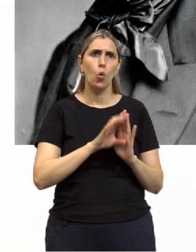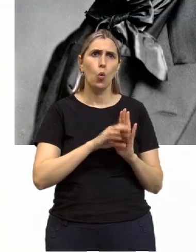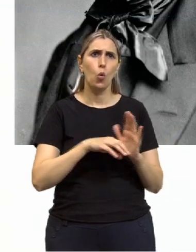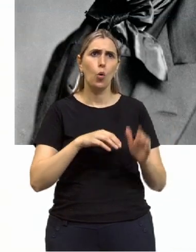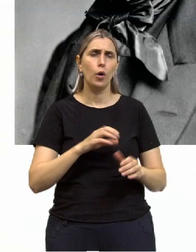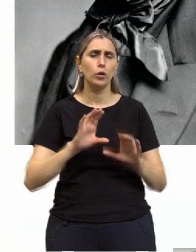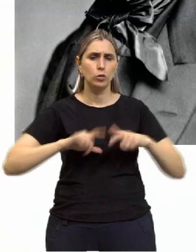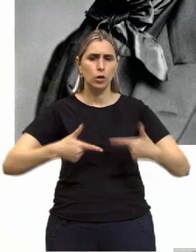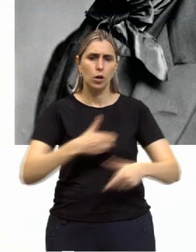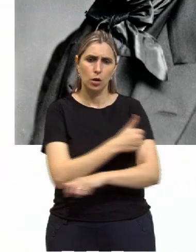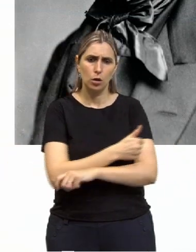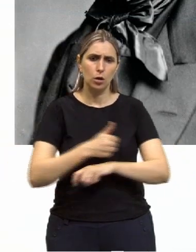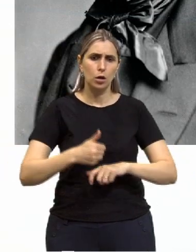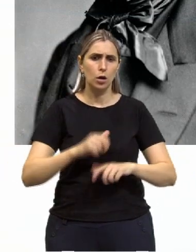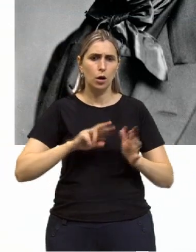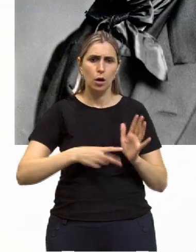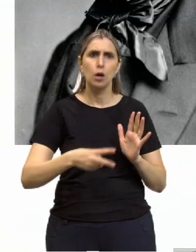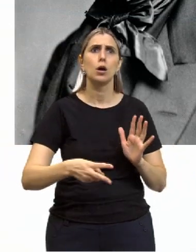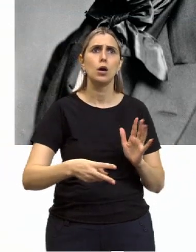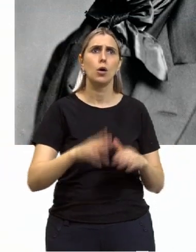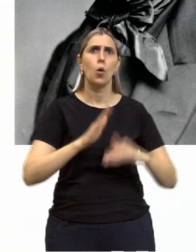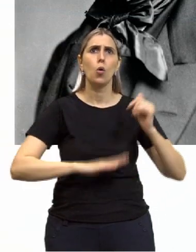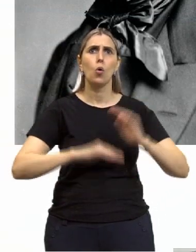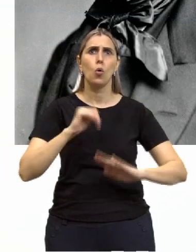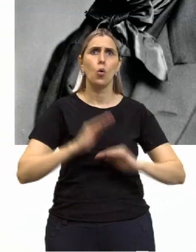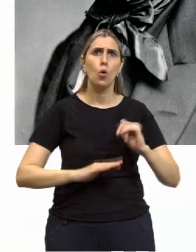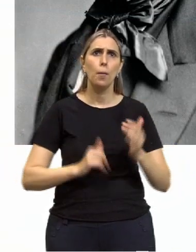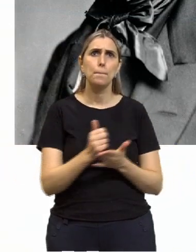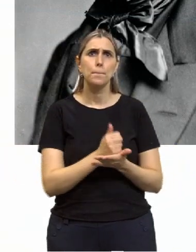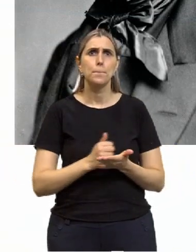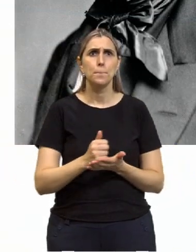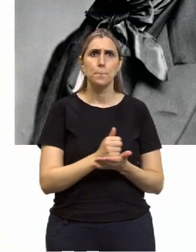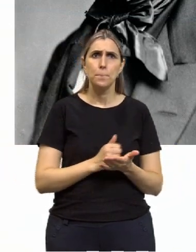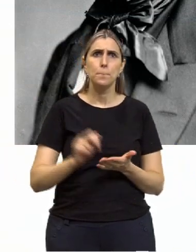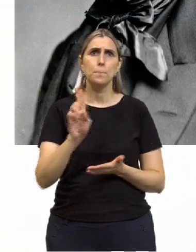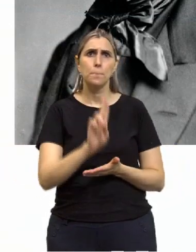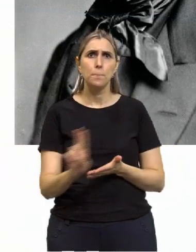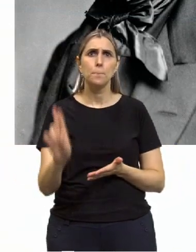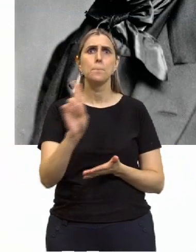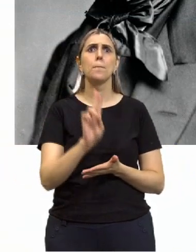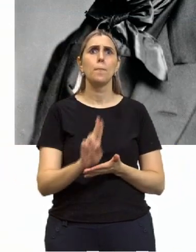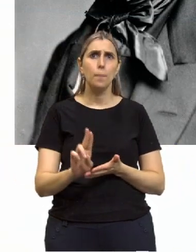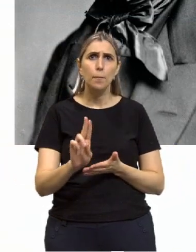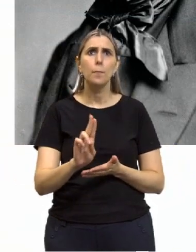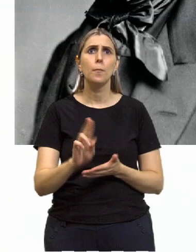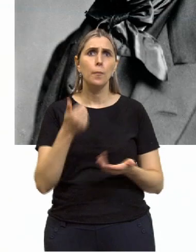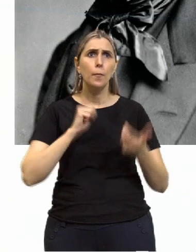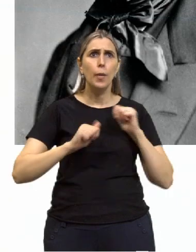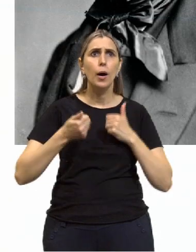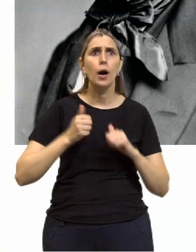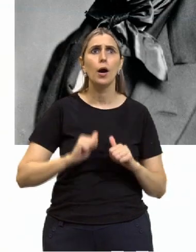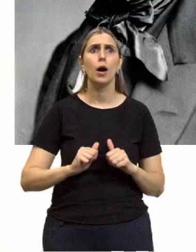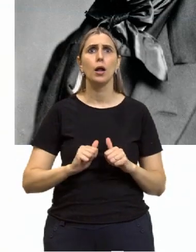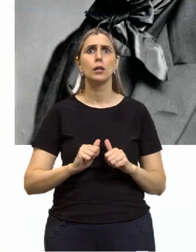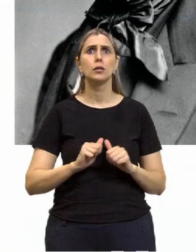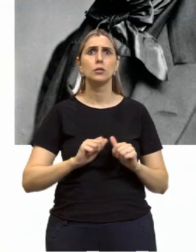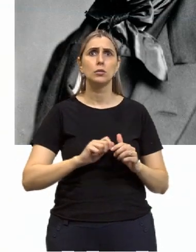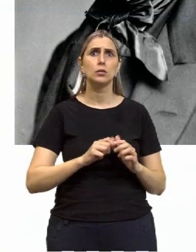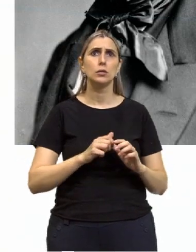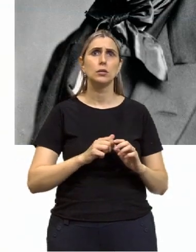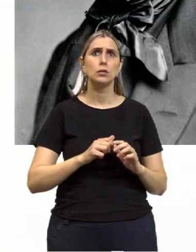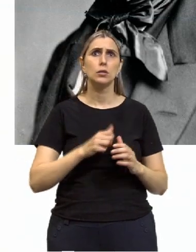de ação moral às consequências práticas, baseava-se no princípio de utilidade para avaliação do caráter moral.